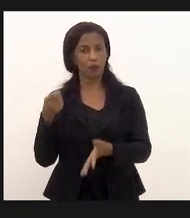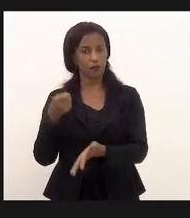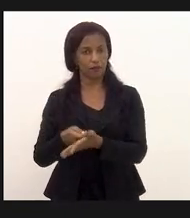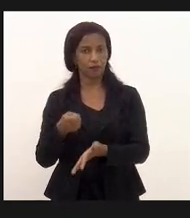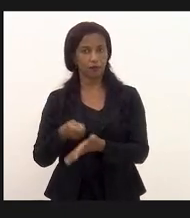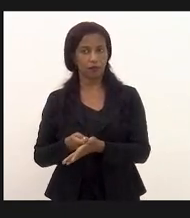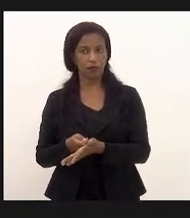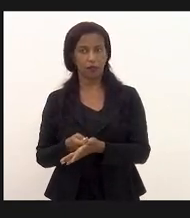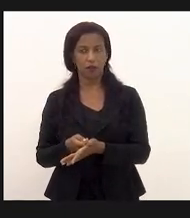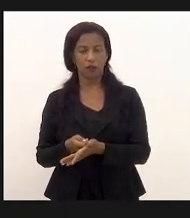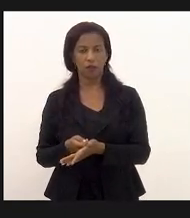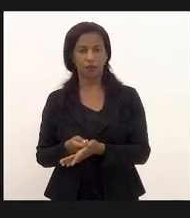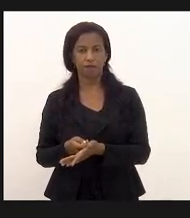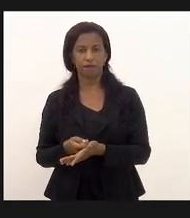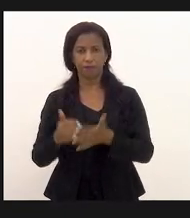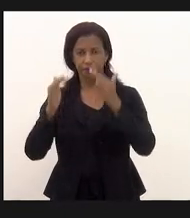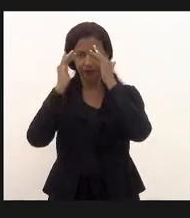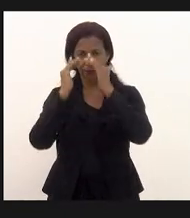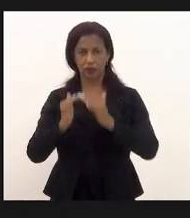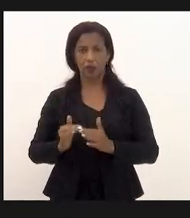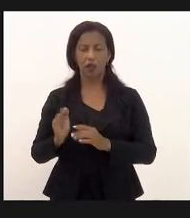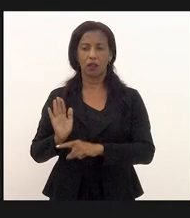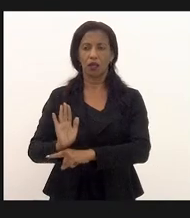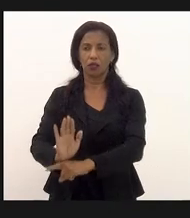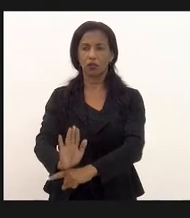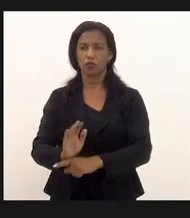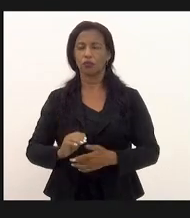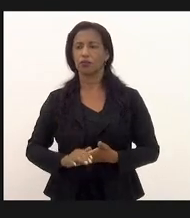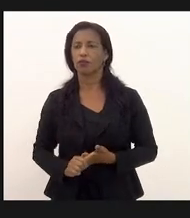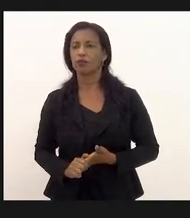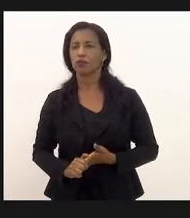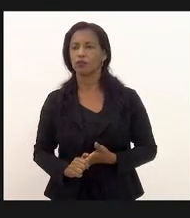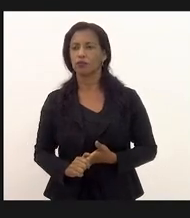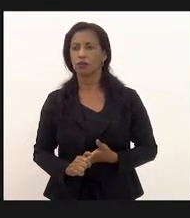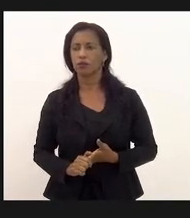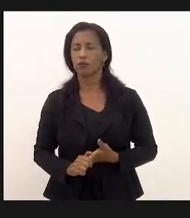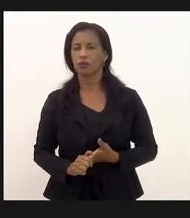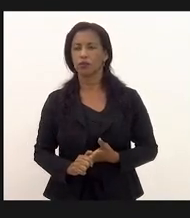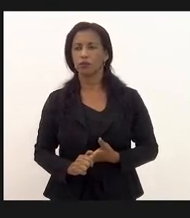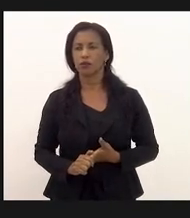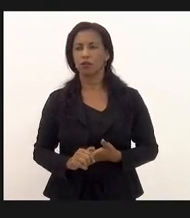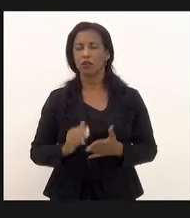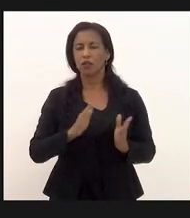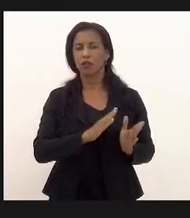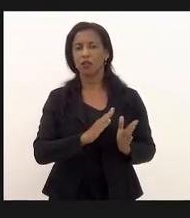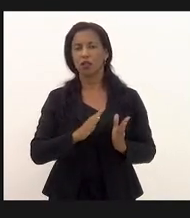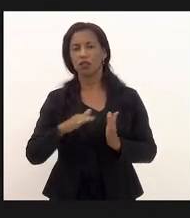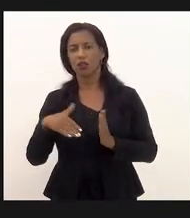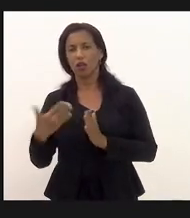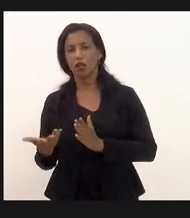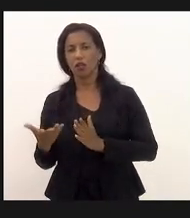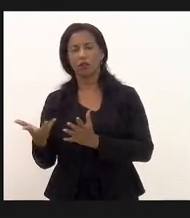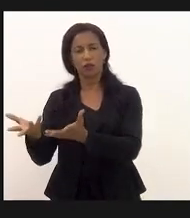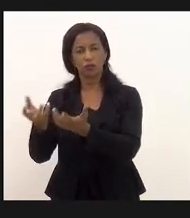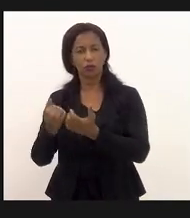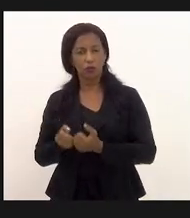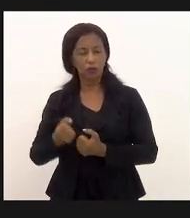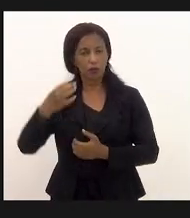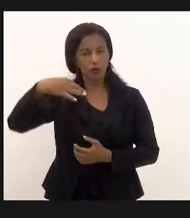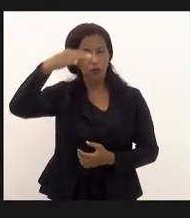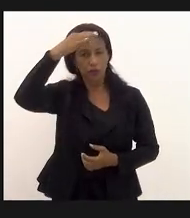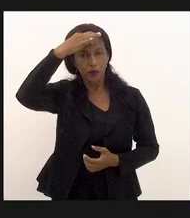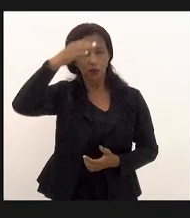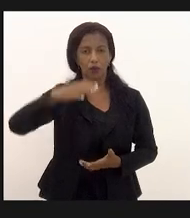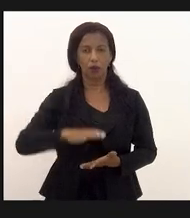e convincente na ajuda daqueles mais necessitados seja através do acolhimento espiritual